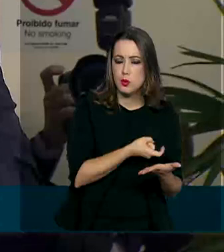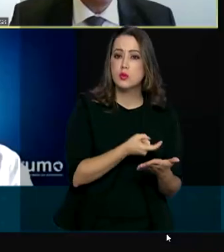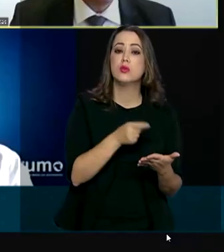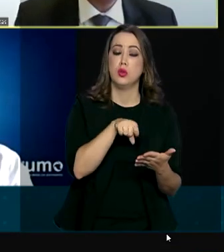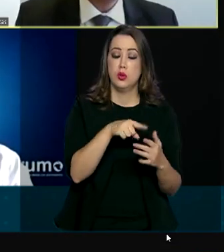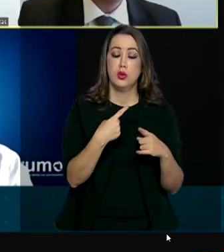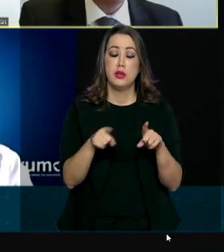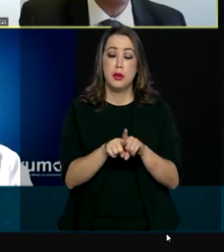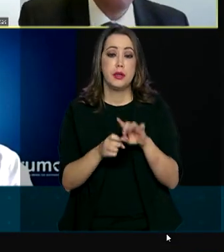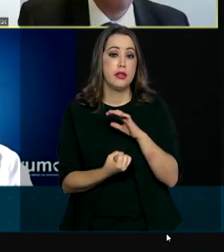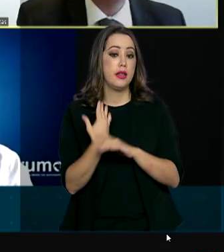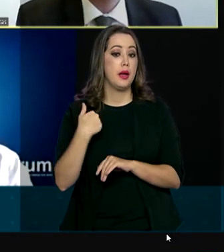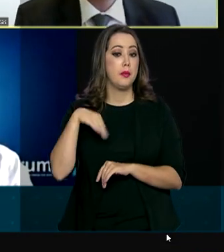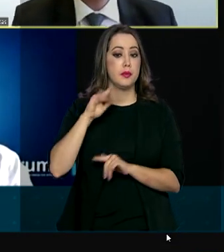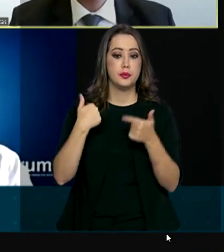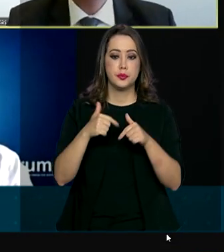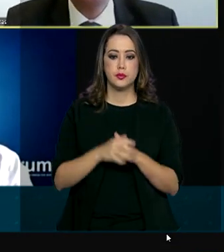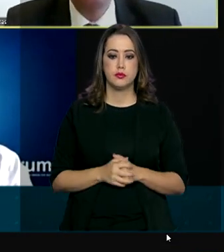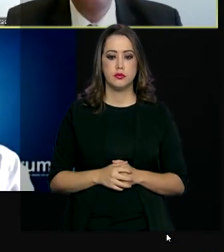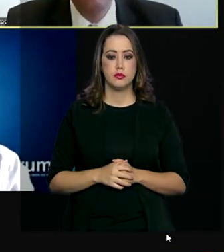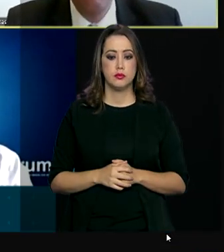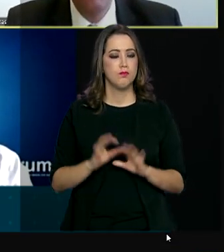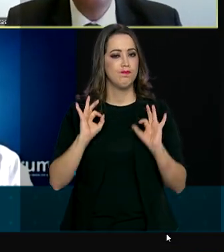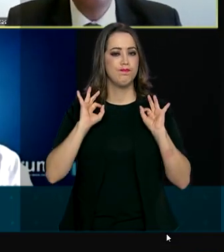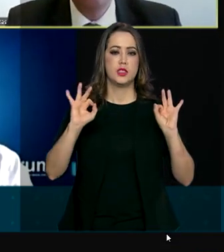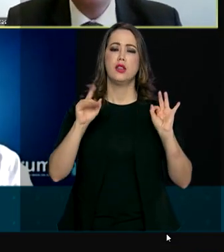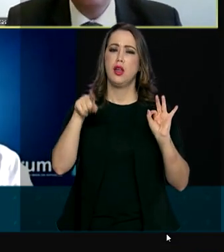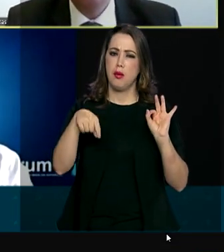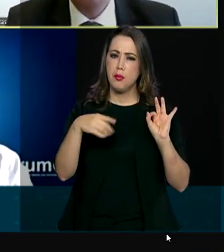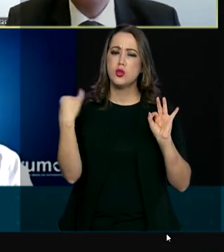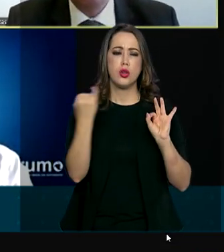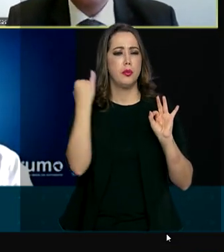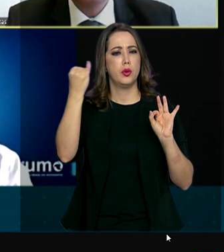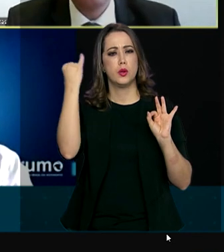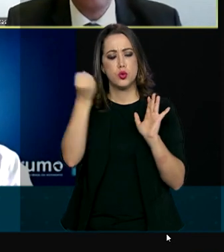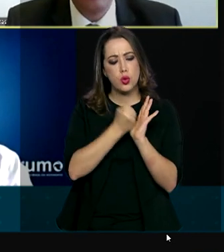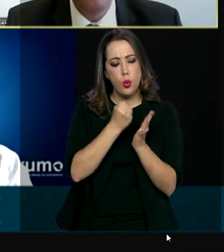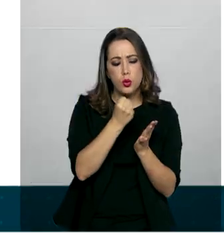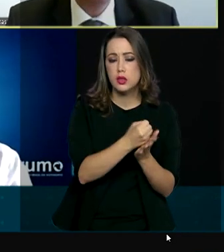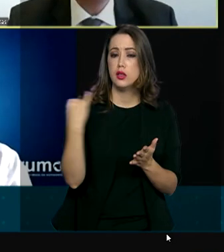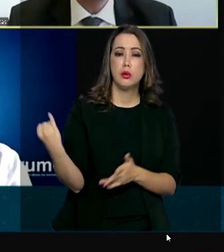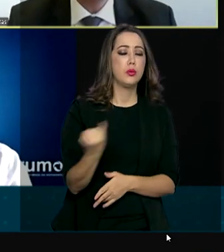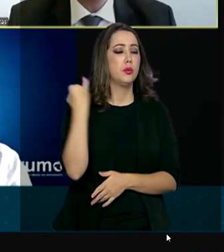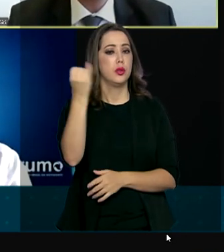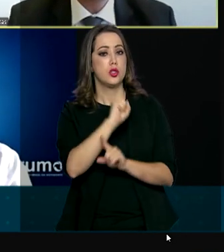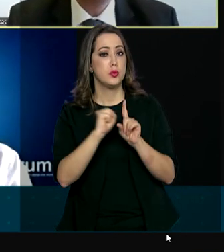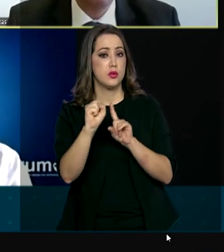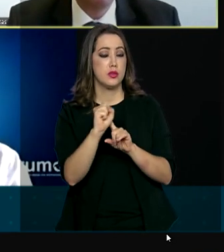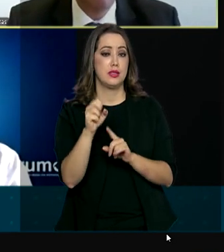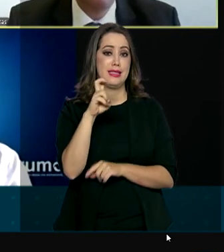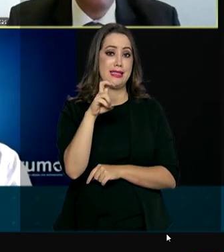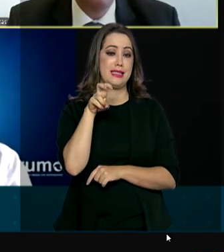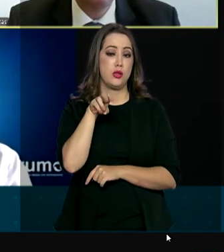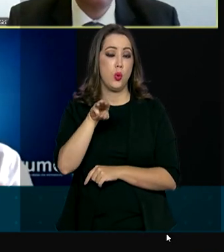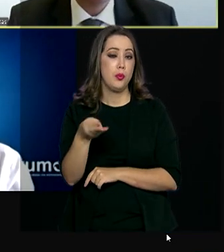Sem sombra de dúvida é um modelo muito benéfico para a sociedade. 5 milhões de pessoas